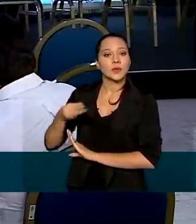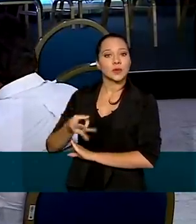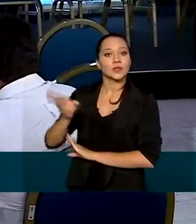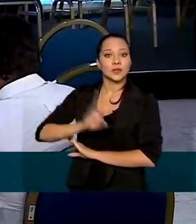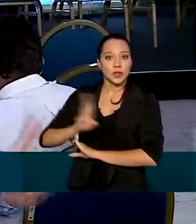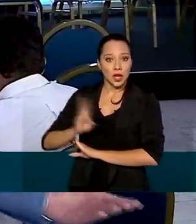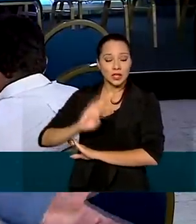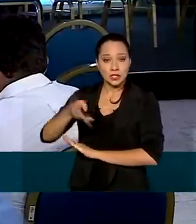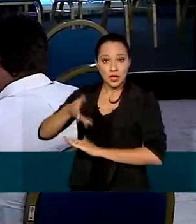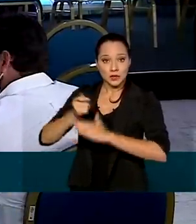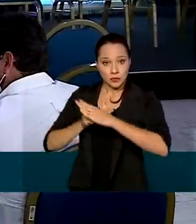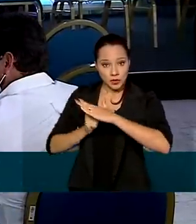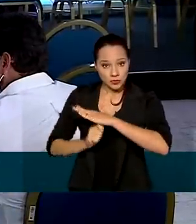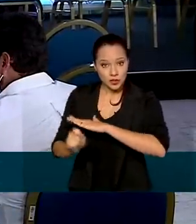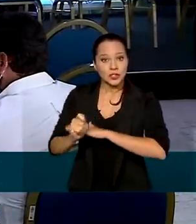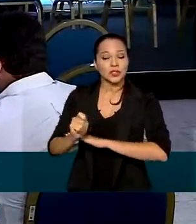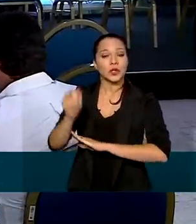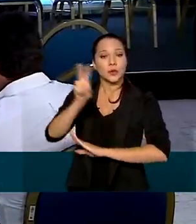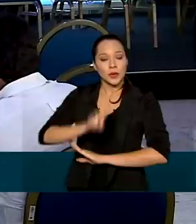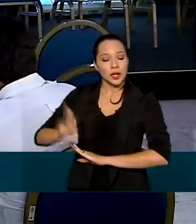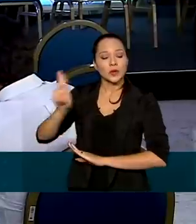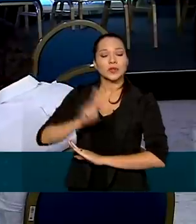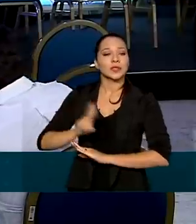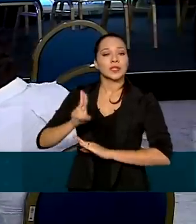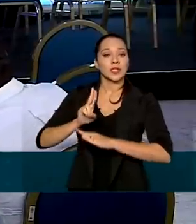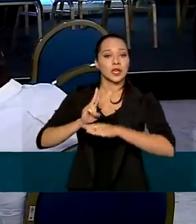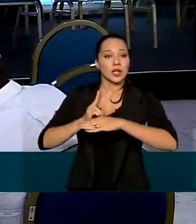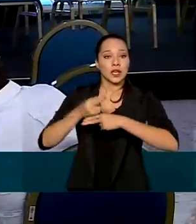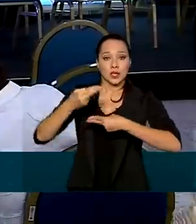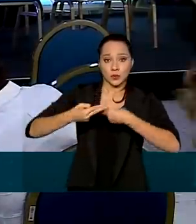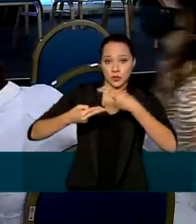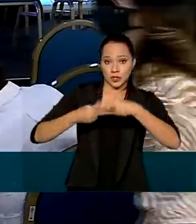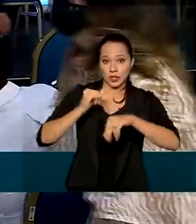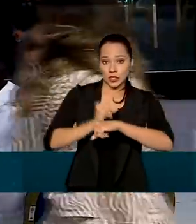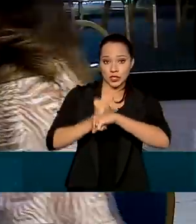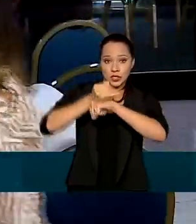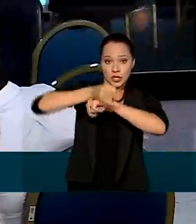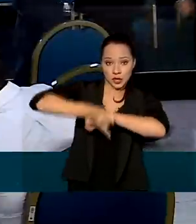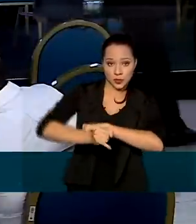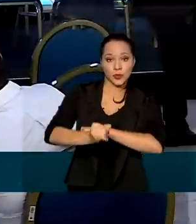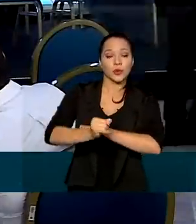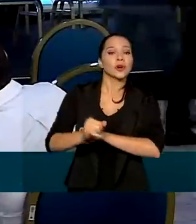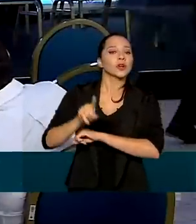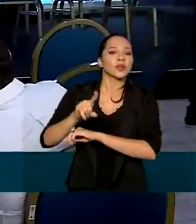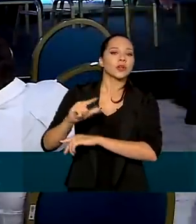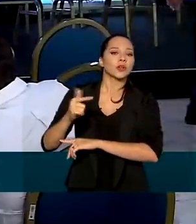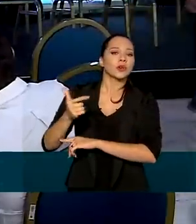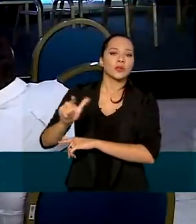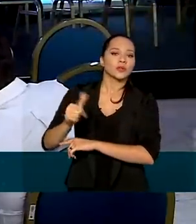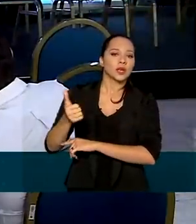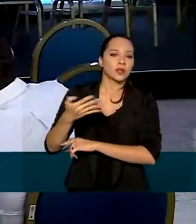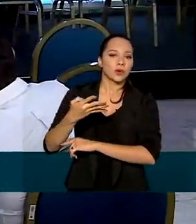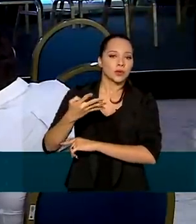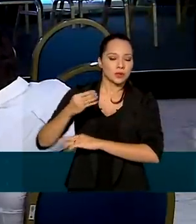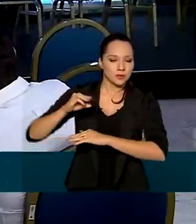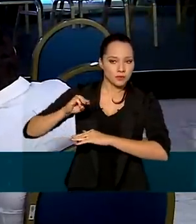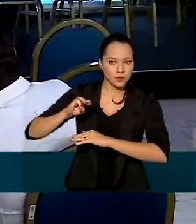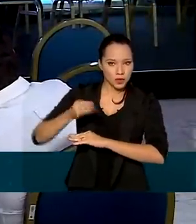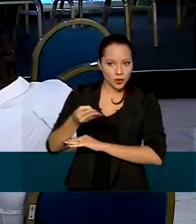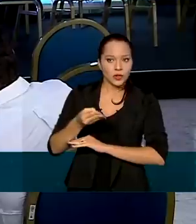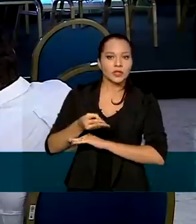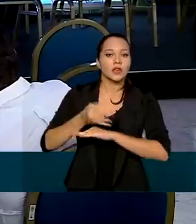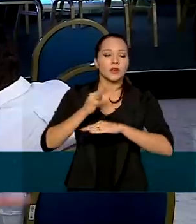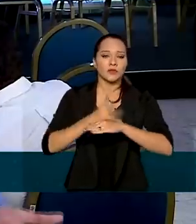reais foram investidos pela usina hidrelétrica de Itaipu, binacional, e outros 14 milhões foram investidos